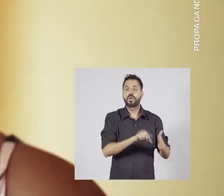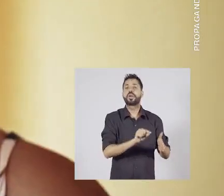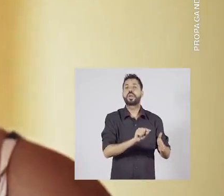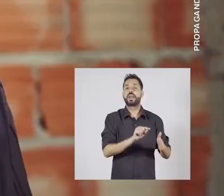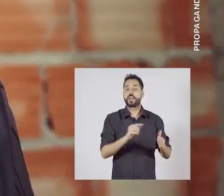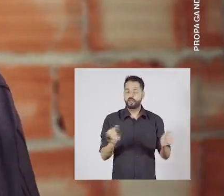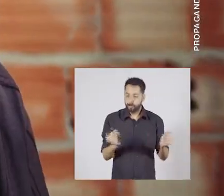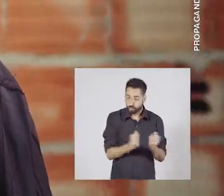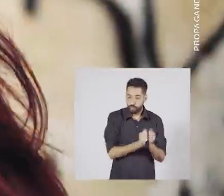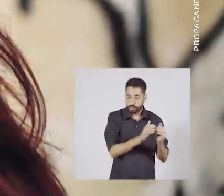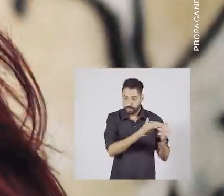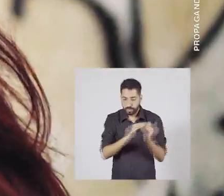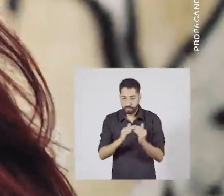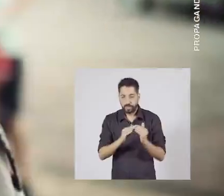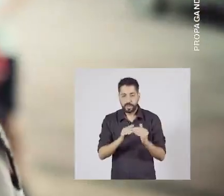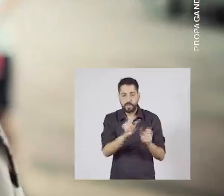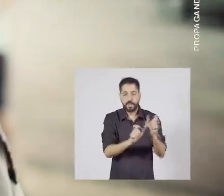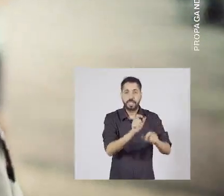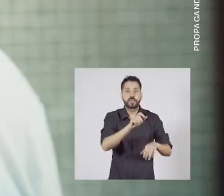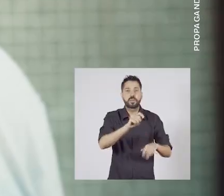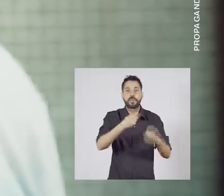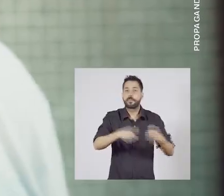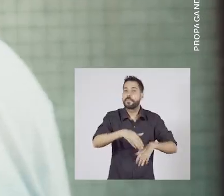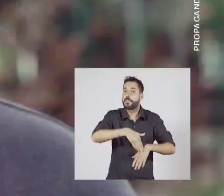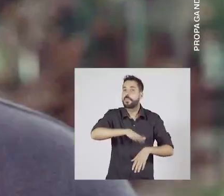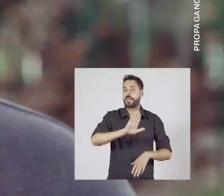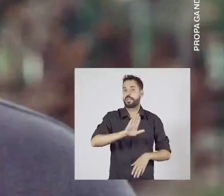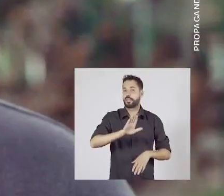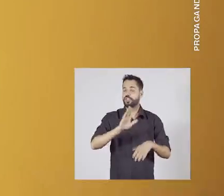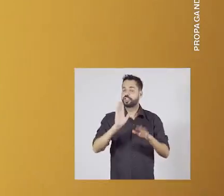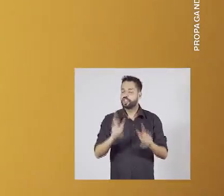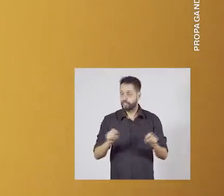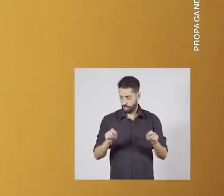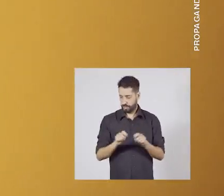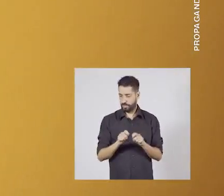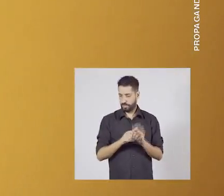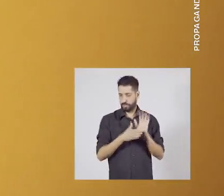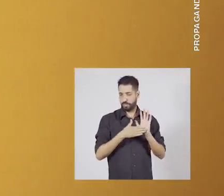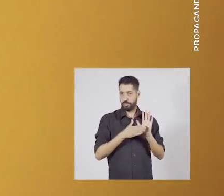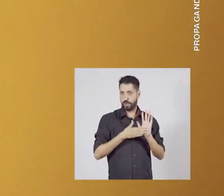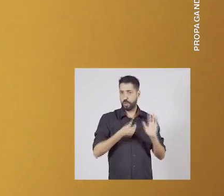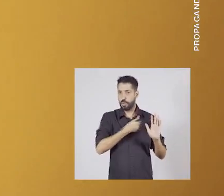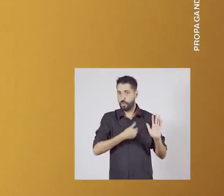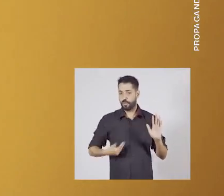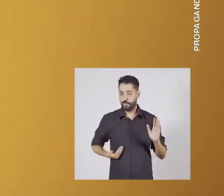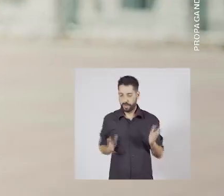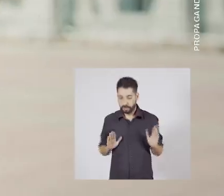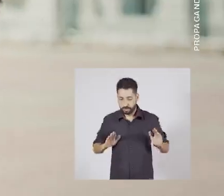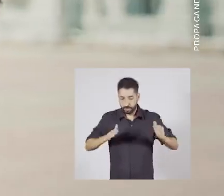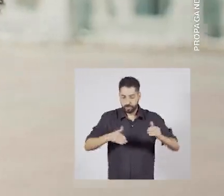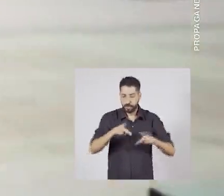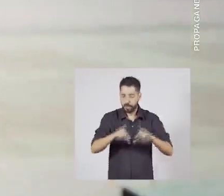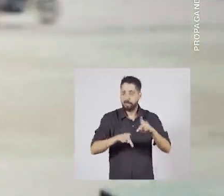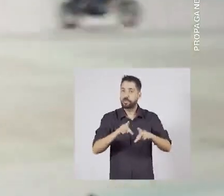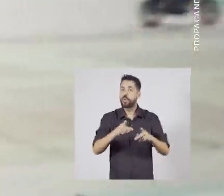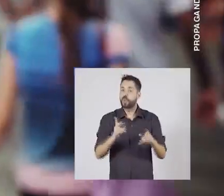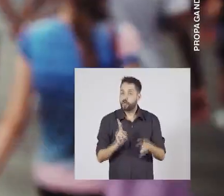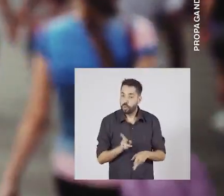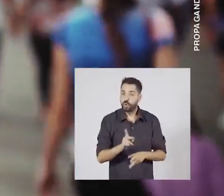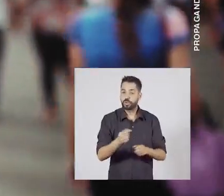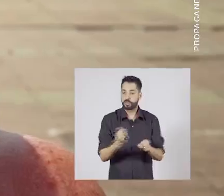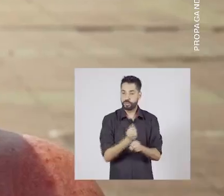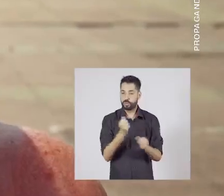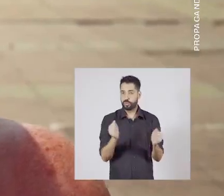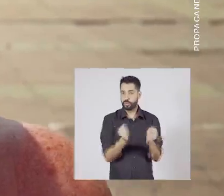periferia, o lado de quem mais precisa. Já fizemos e propomos de novo um governo popular. Vamos continuar construindo essa